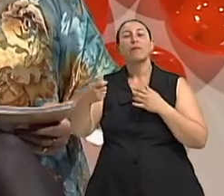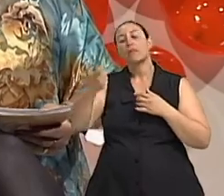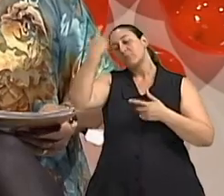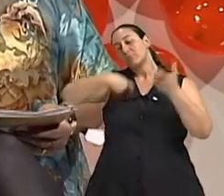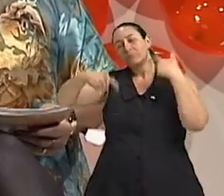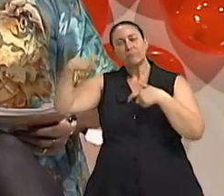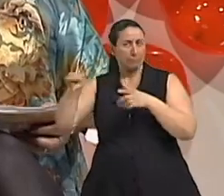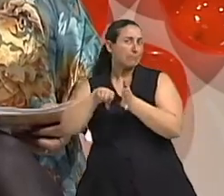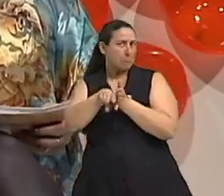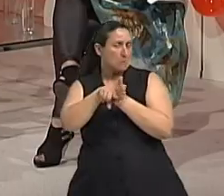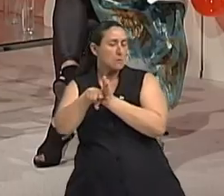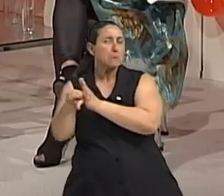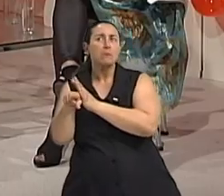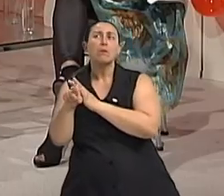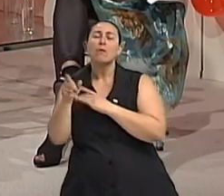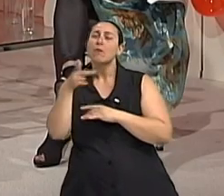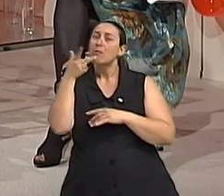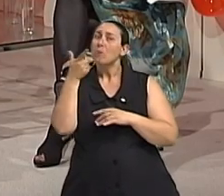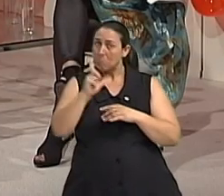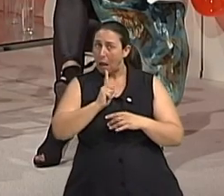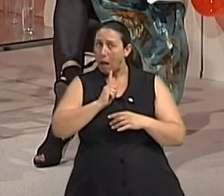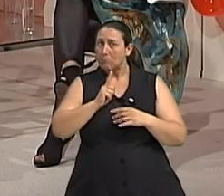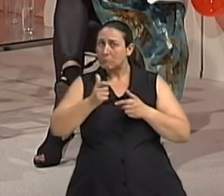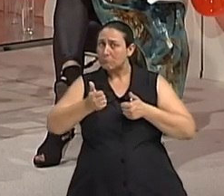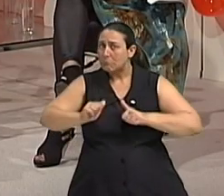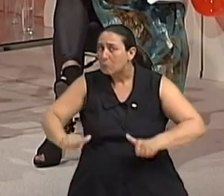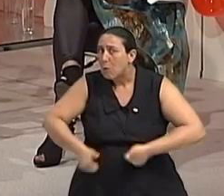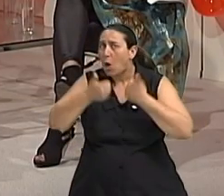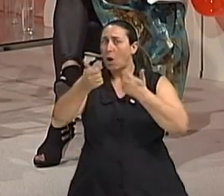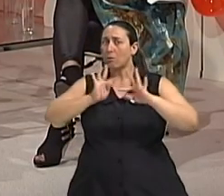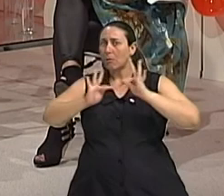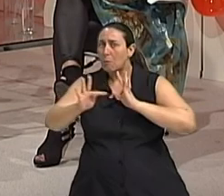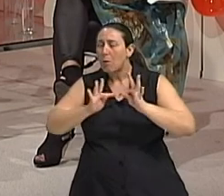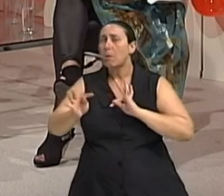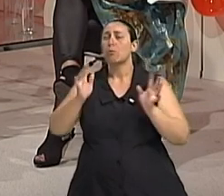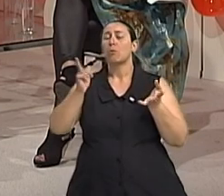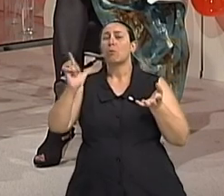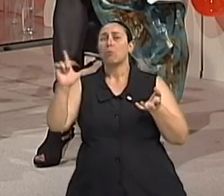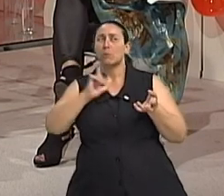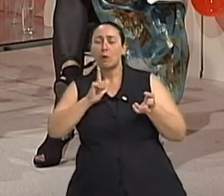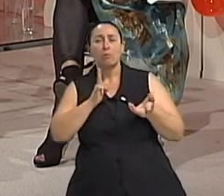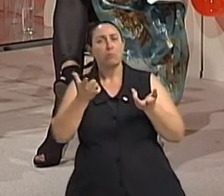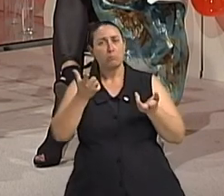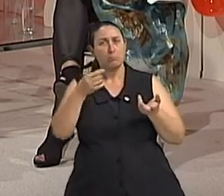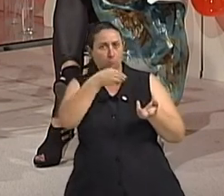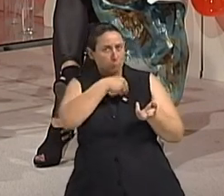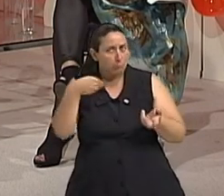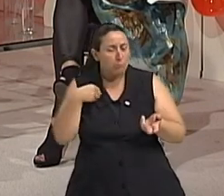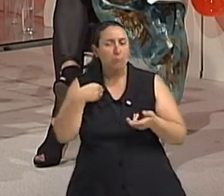as pesquisas estão aí. O tratamento está avançando nesse ritmo que a maioria de outros aspectos da medicina?